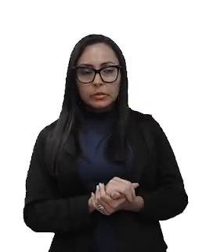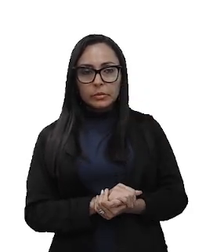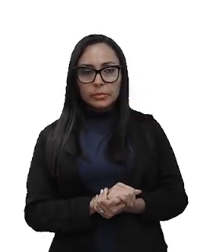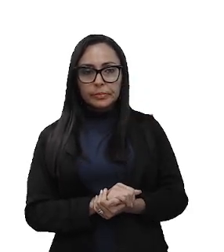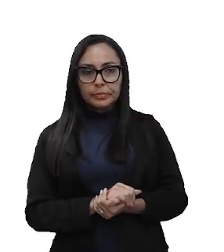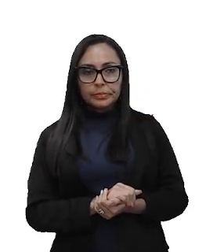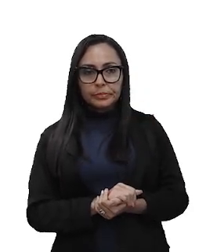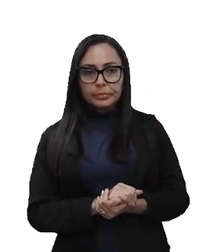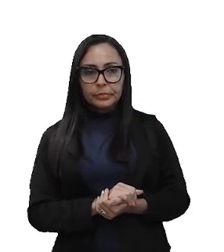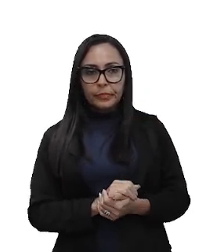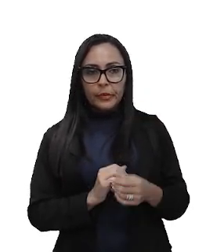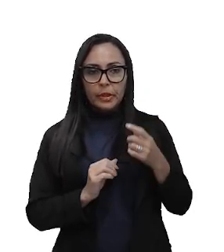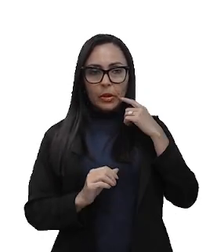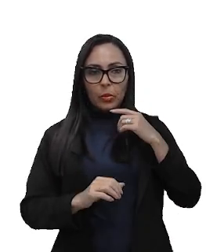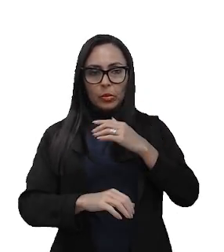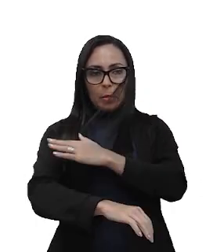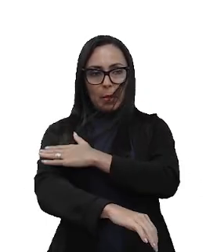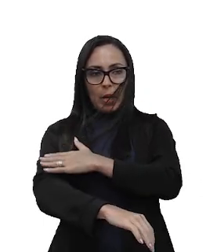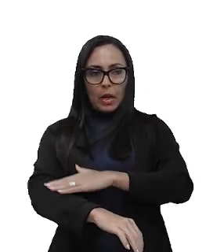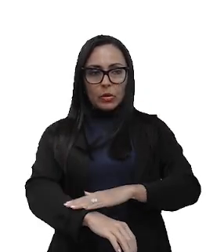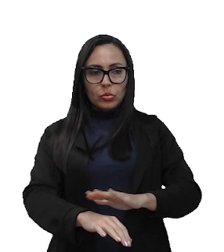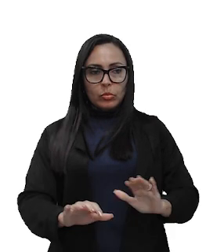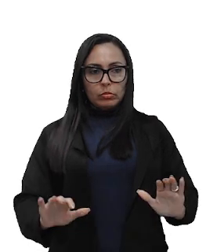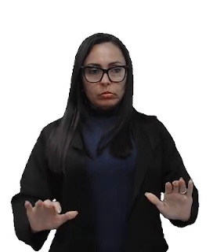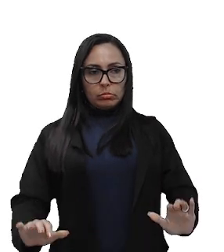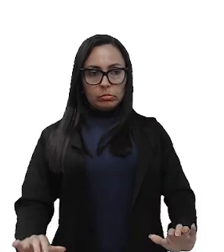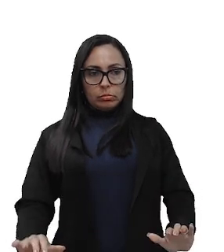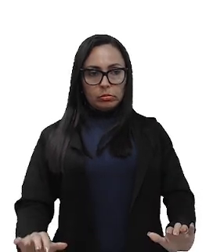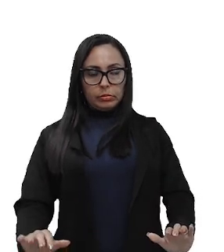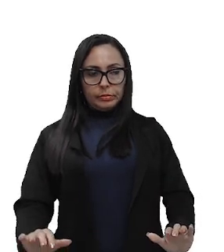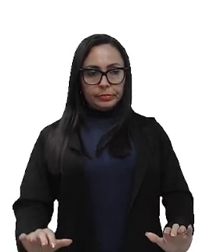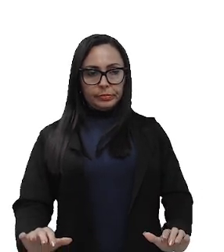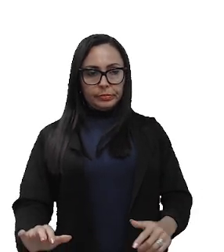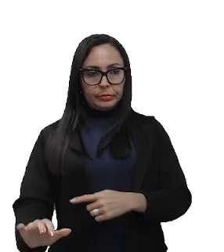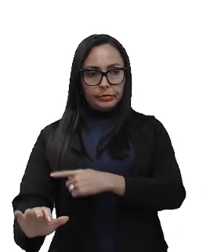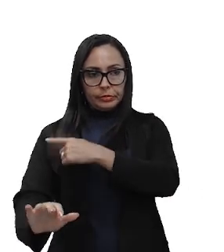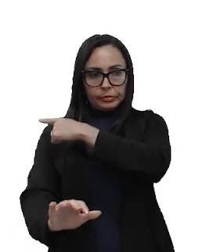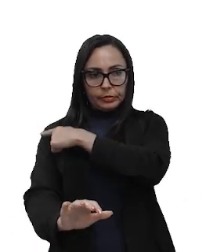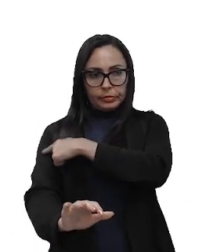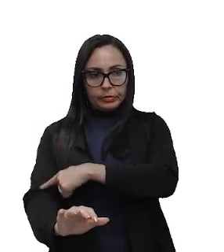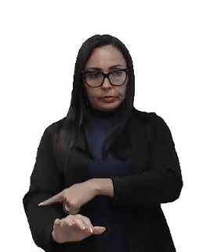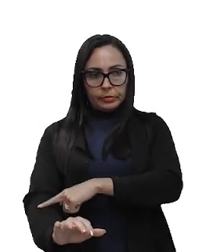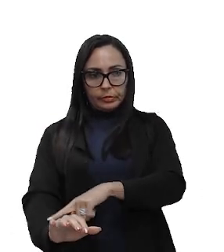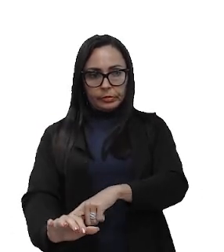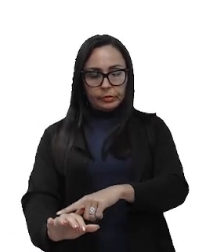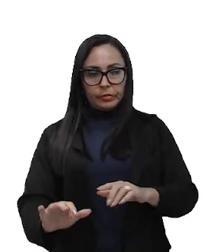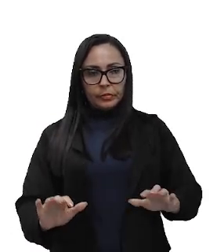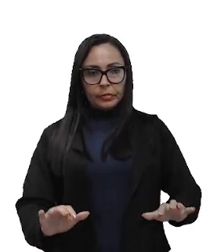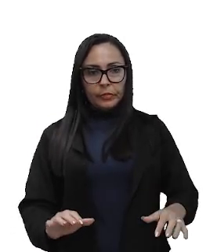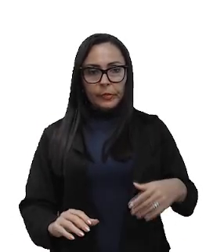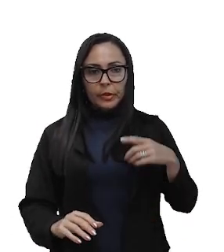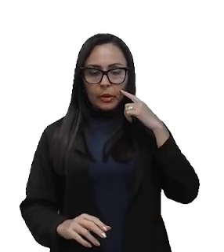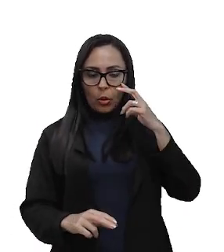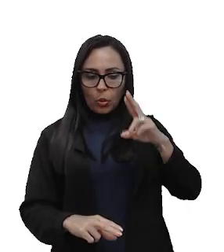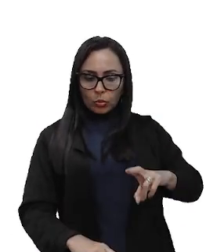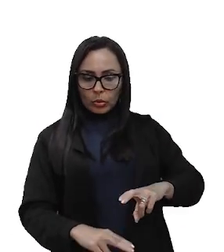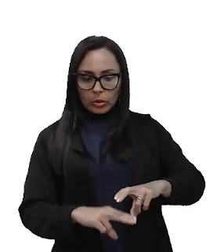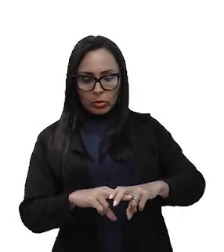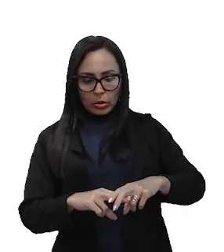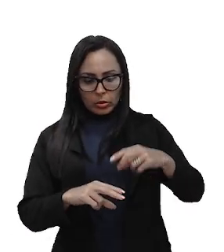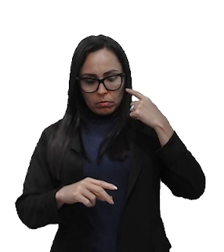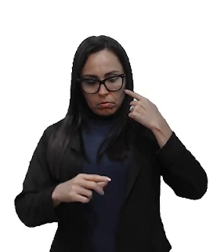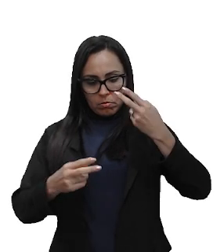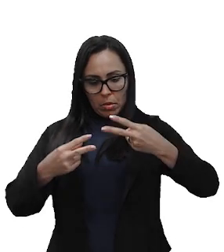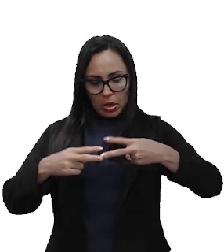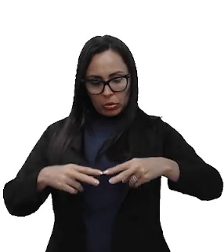Descanso de braço na altura do cotovelo, certo? A altura do assento abaixo da